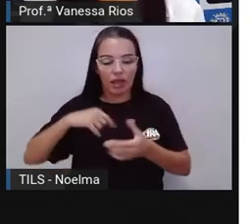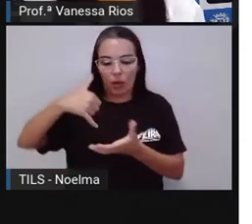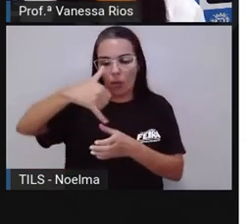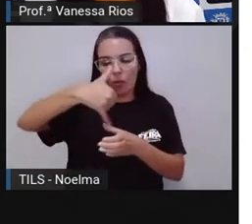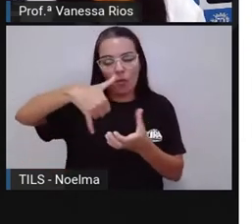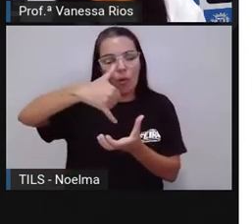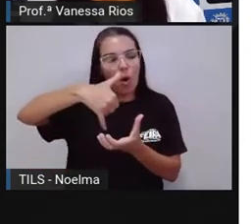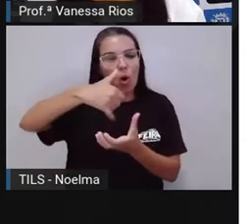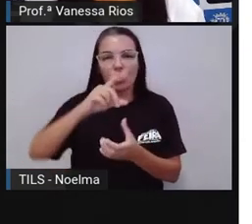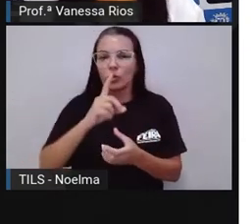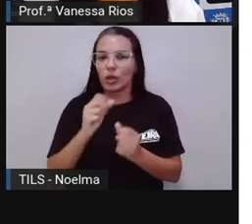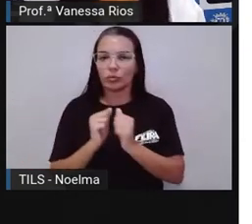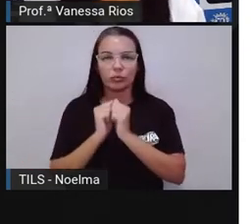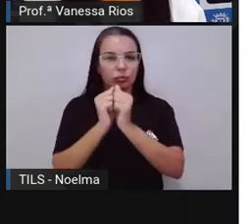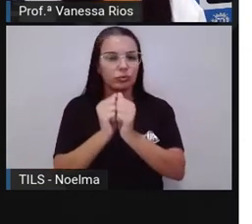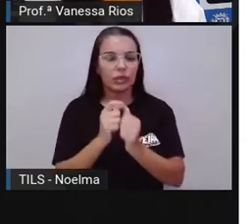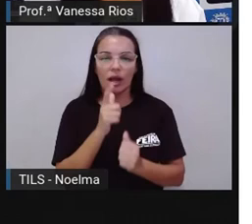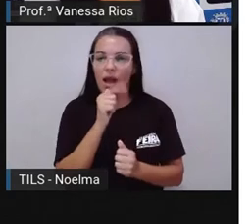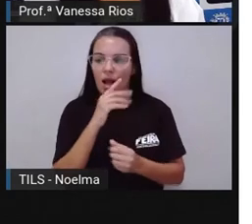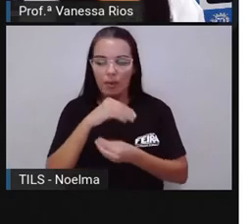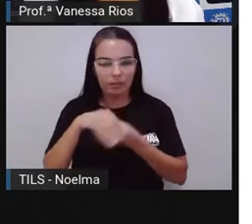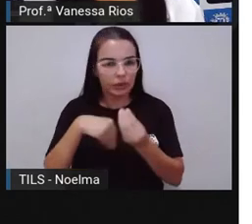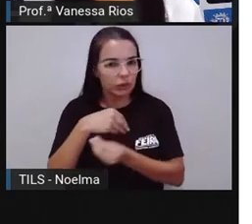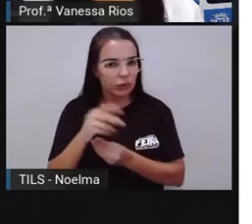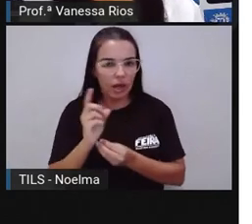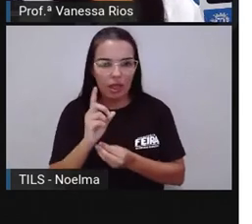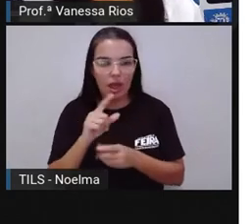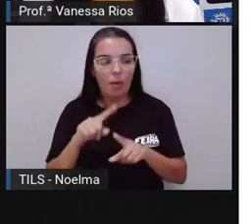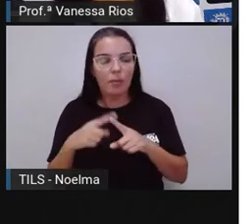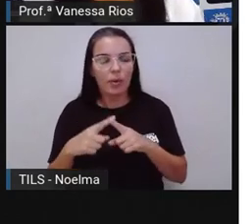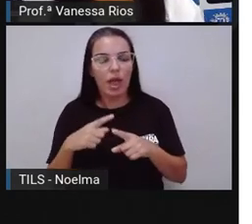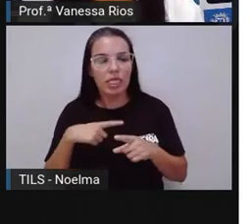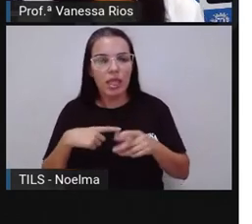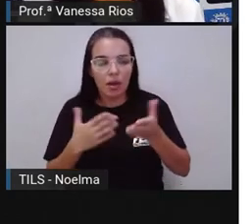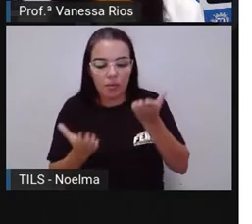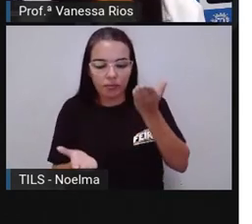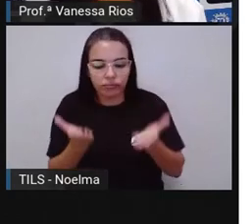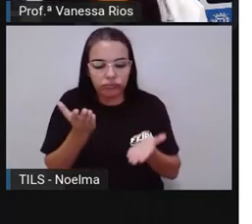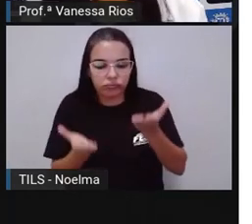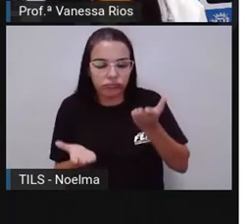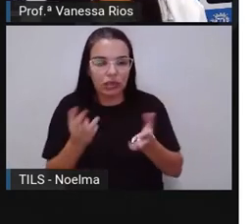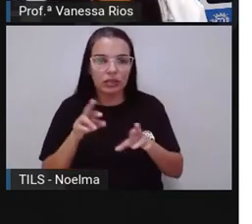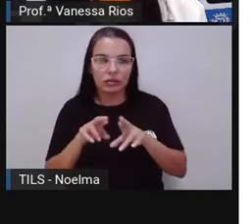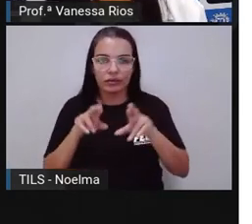não se junte, né, com a água. Tem daí uma densidade diferente também.